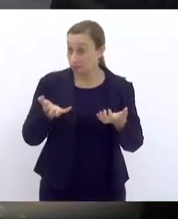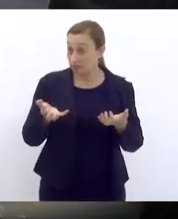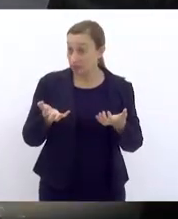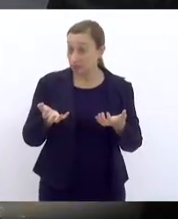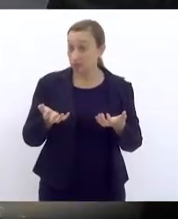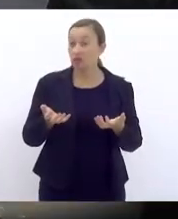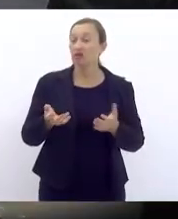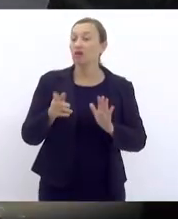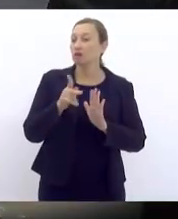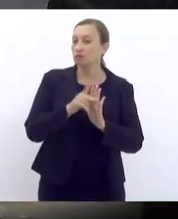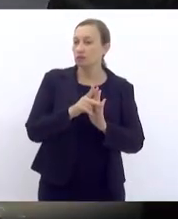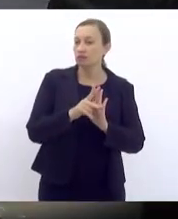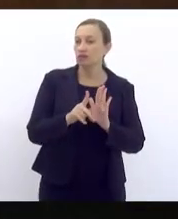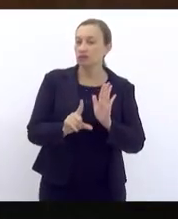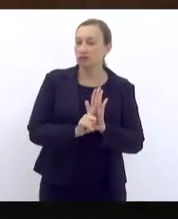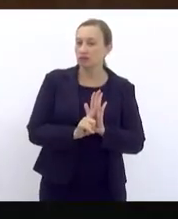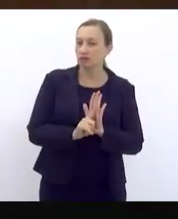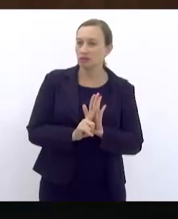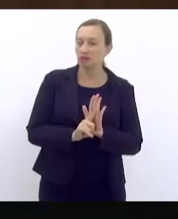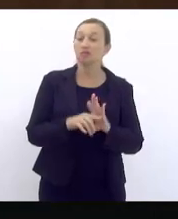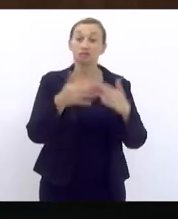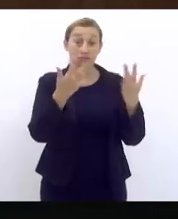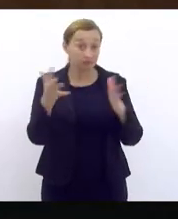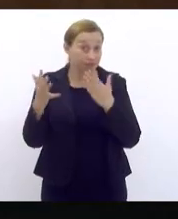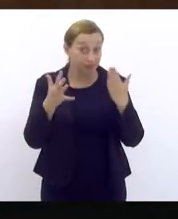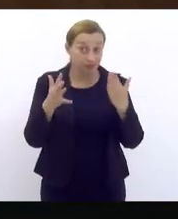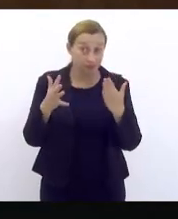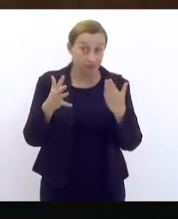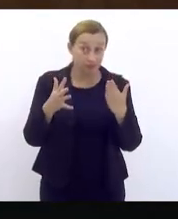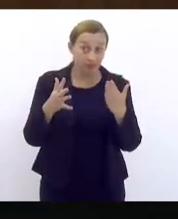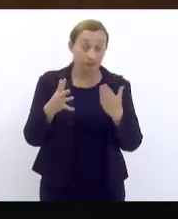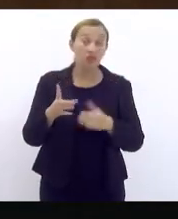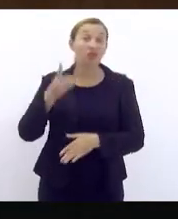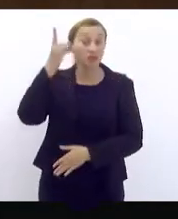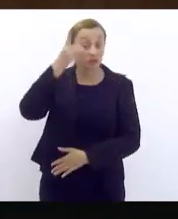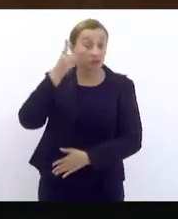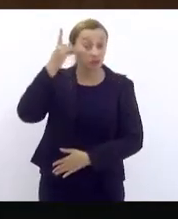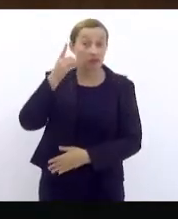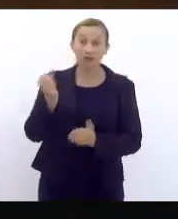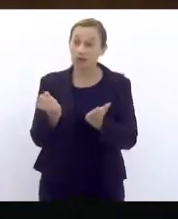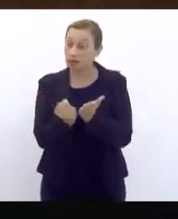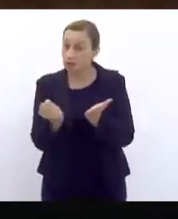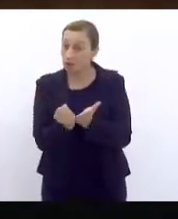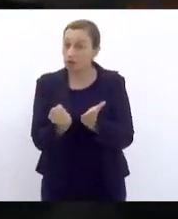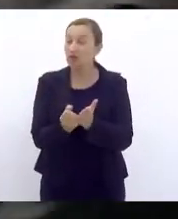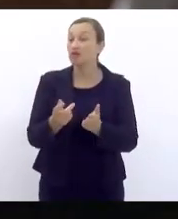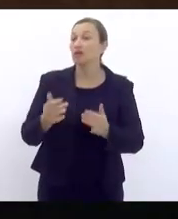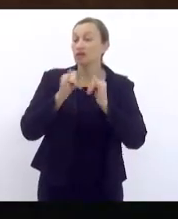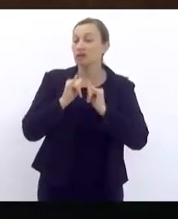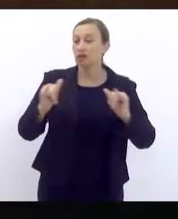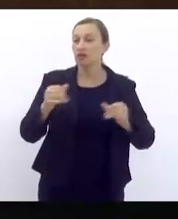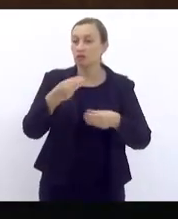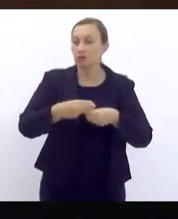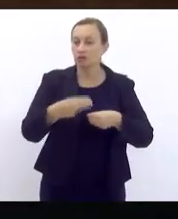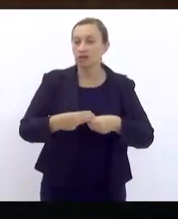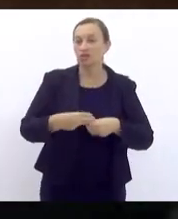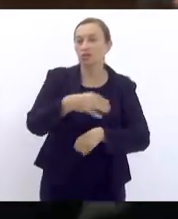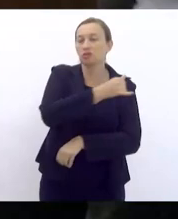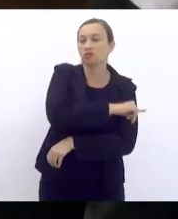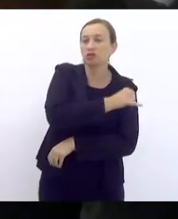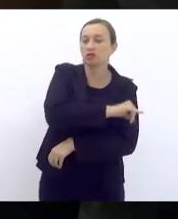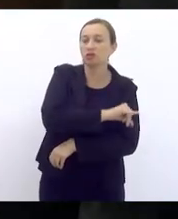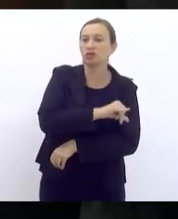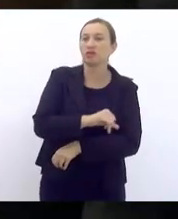sobre o projeto de lei parabenizar o projeto de lei da autoria do deputado Samuel Malafaia que declara o município do Rio de Janeiro capital olímpica e